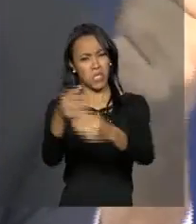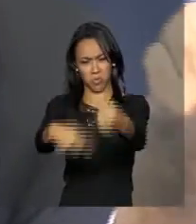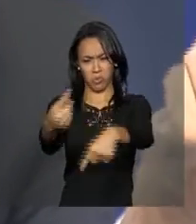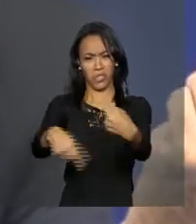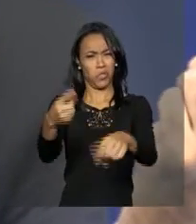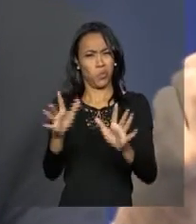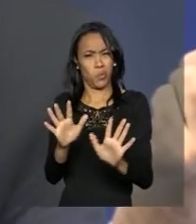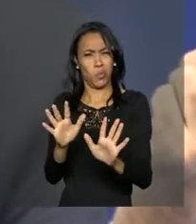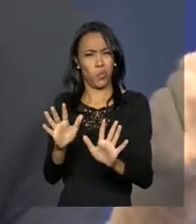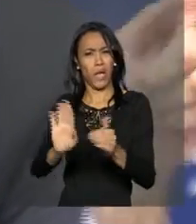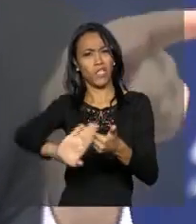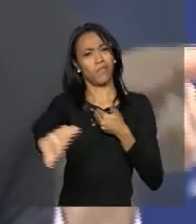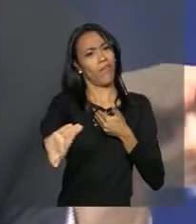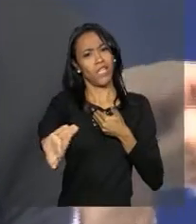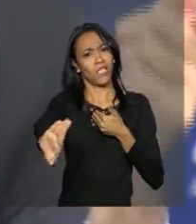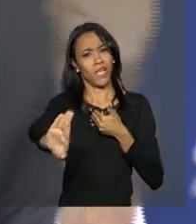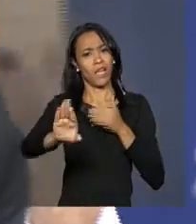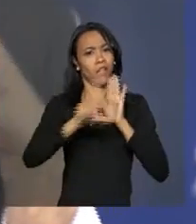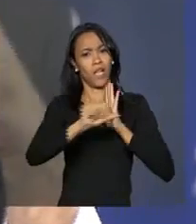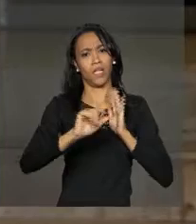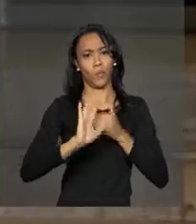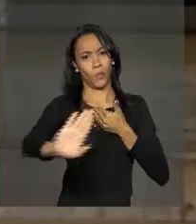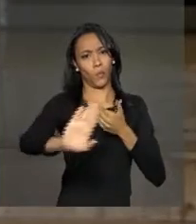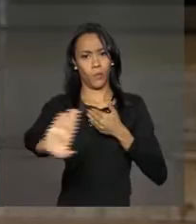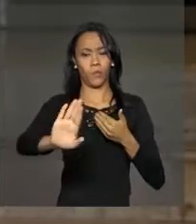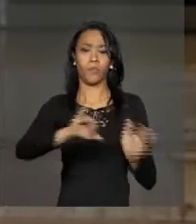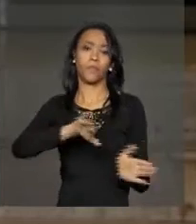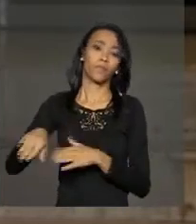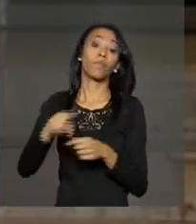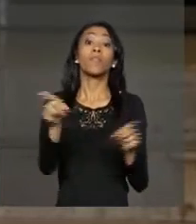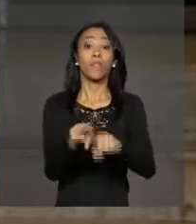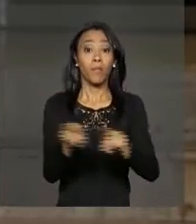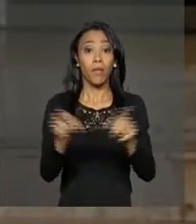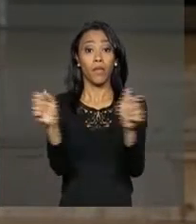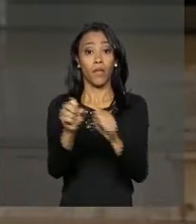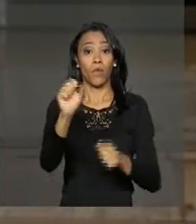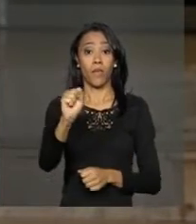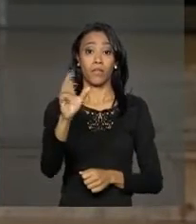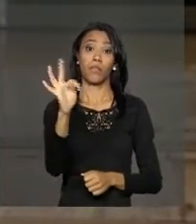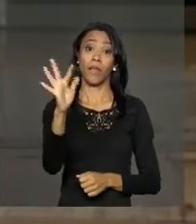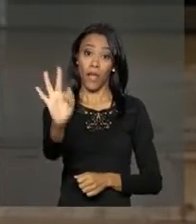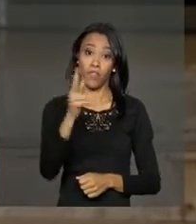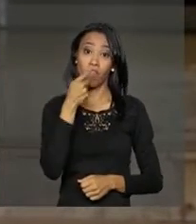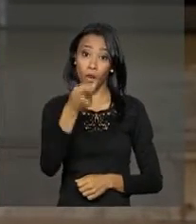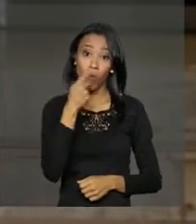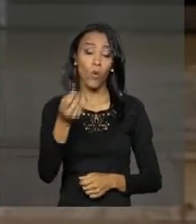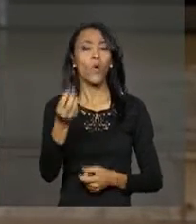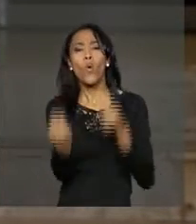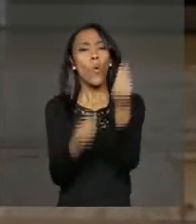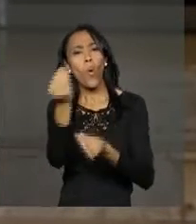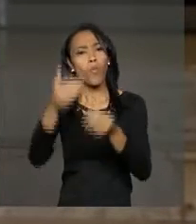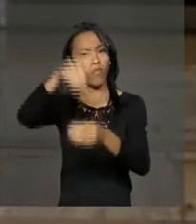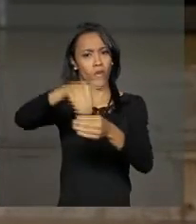desnatura o seu lado jurídico. E o lado jurídico não desnatura o seu lado político. O STF também analisou a maneira com que deve ser feita a votação